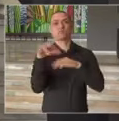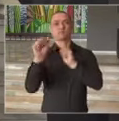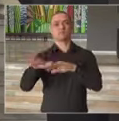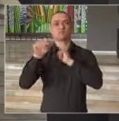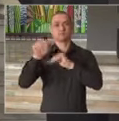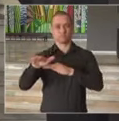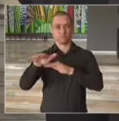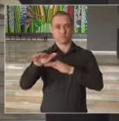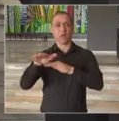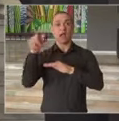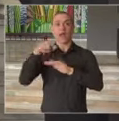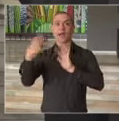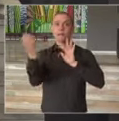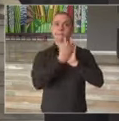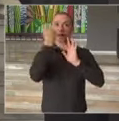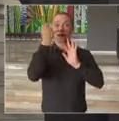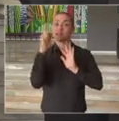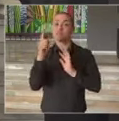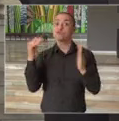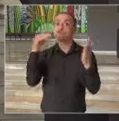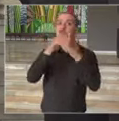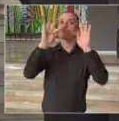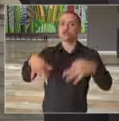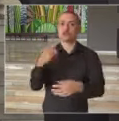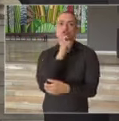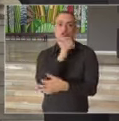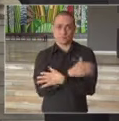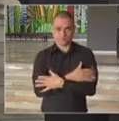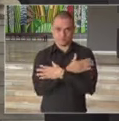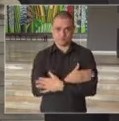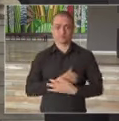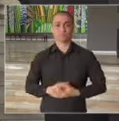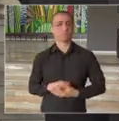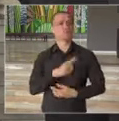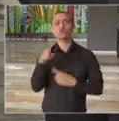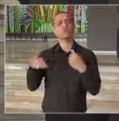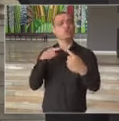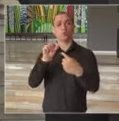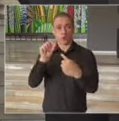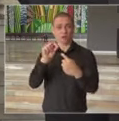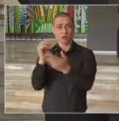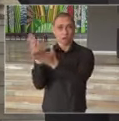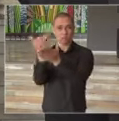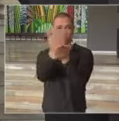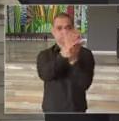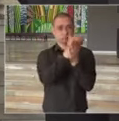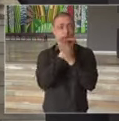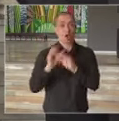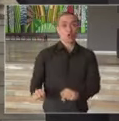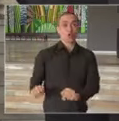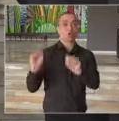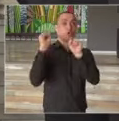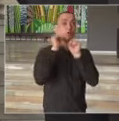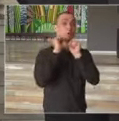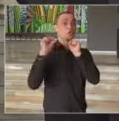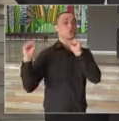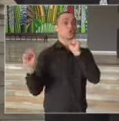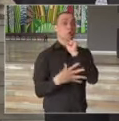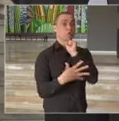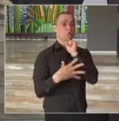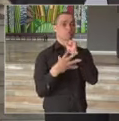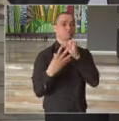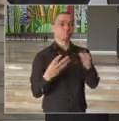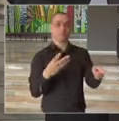sendo a marca do final do inverno. O objetivo é justamente a arrecadação de cobertores novos para ajudar